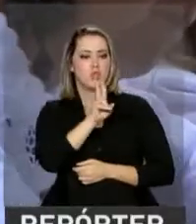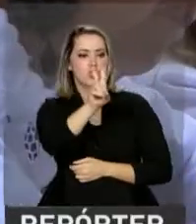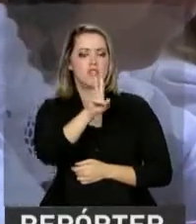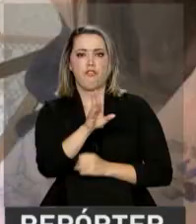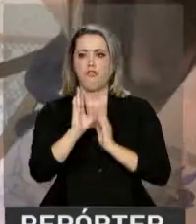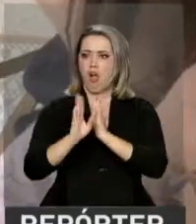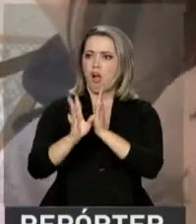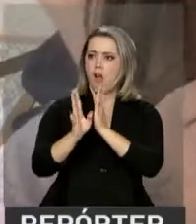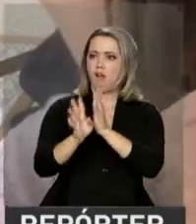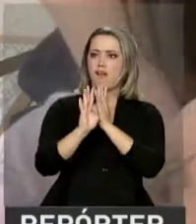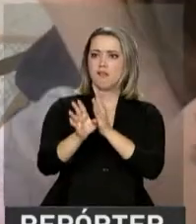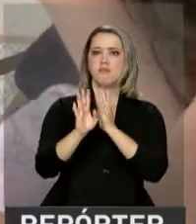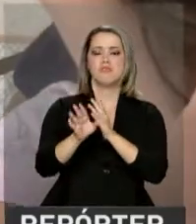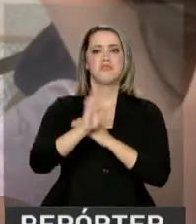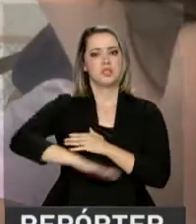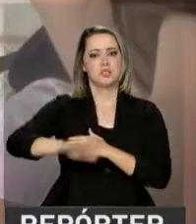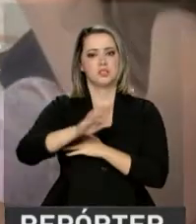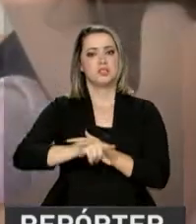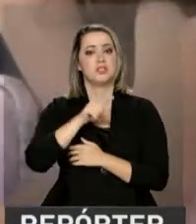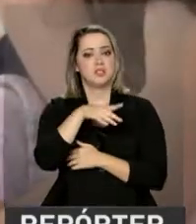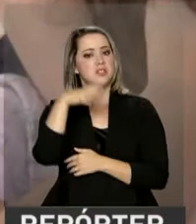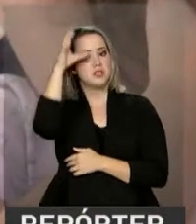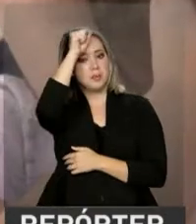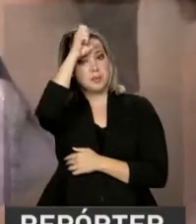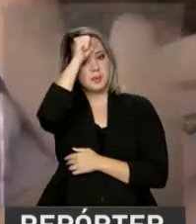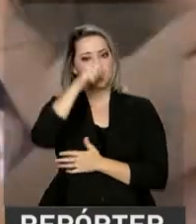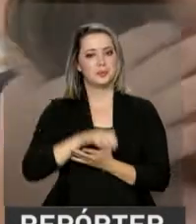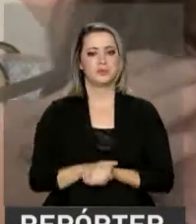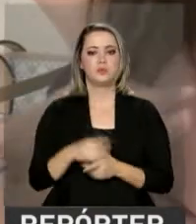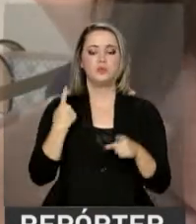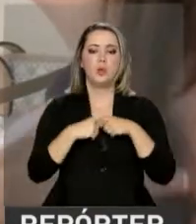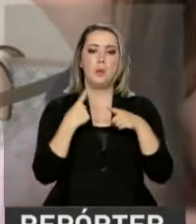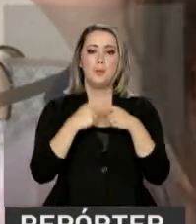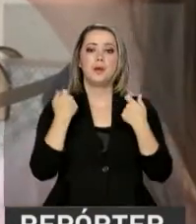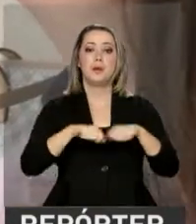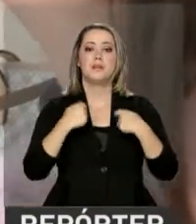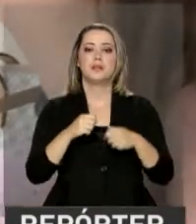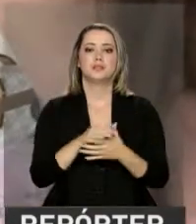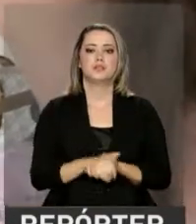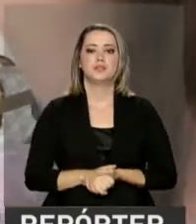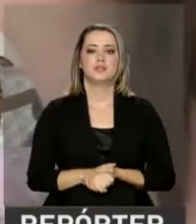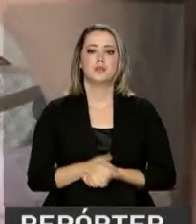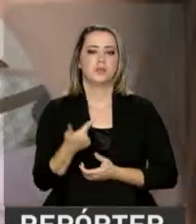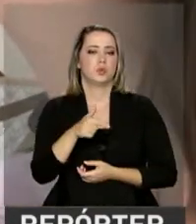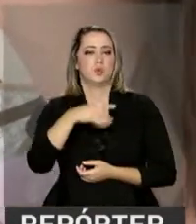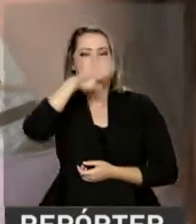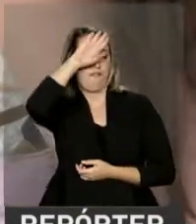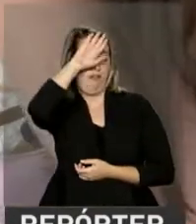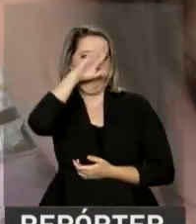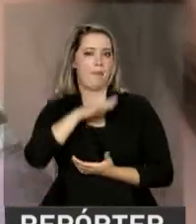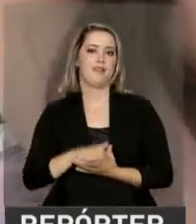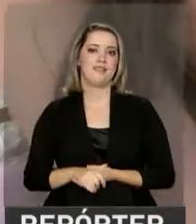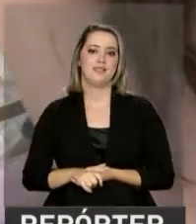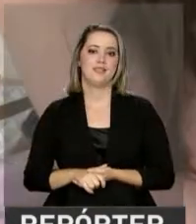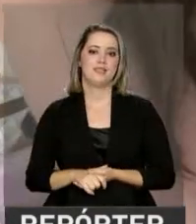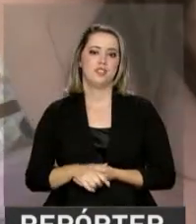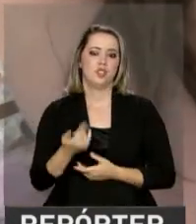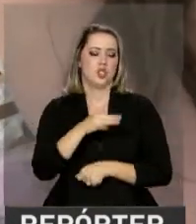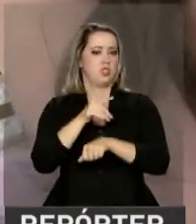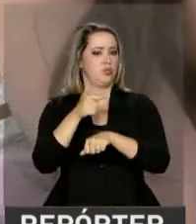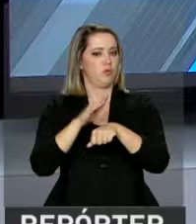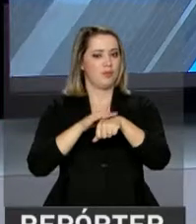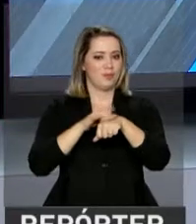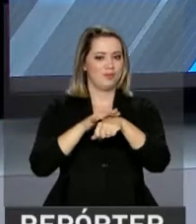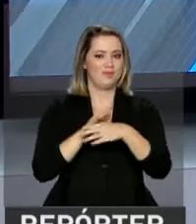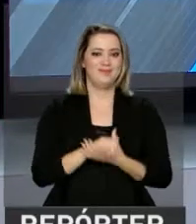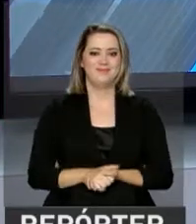corajosa, não é que Bernardo aprendeu a lição? Por que tem que tomar vacina? Para não ficar com febre. E não ficar doente.